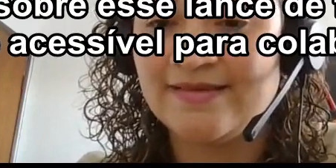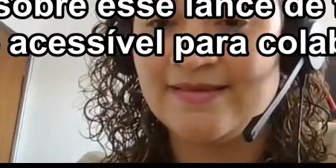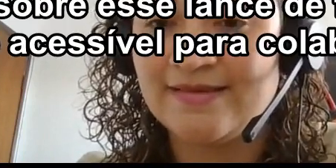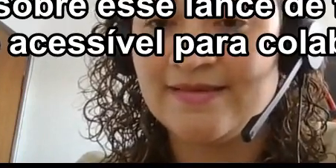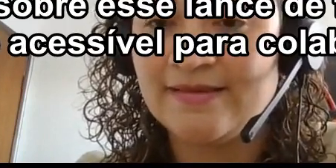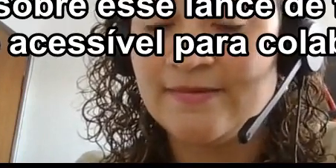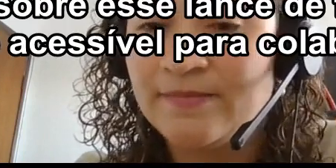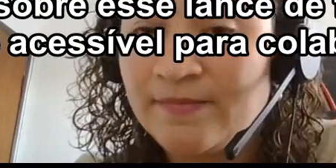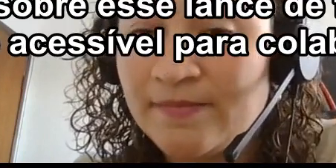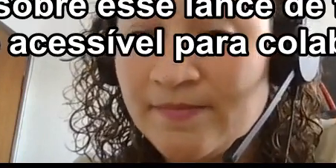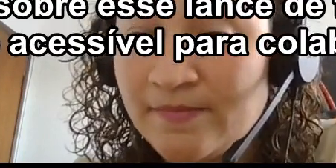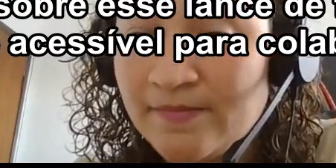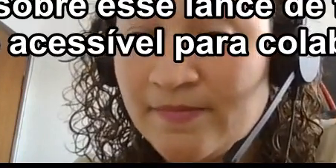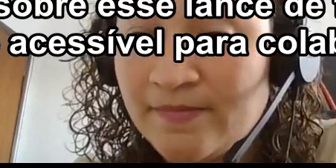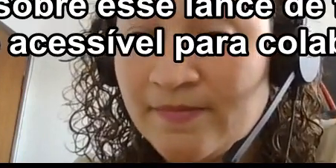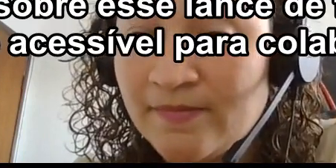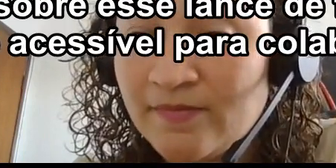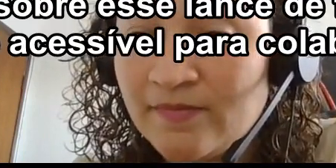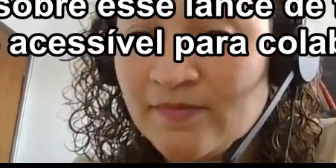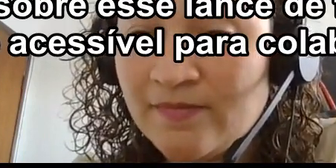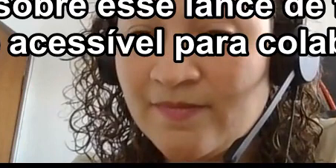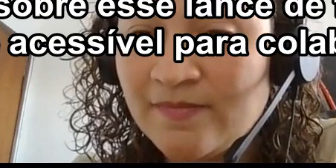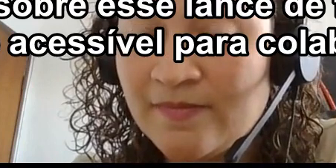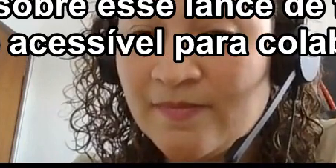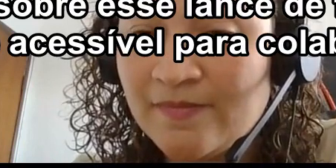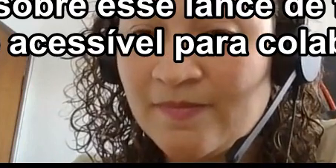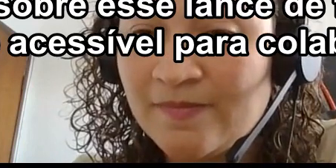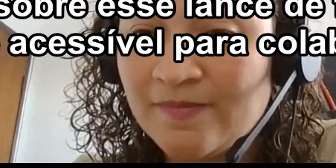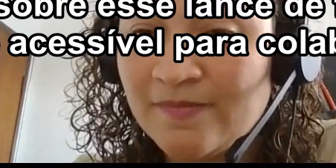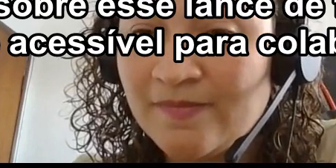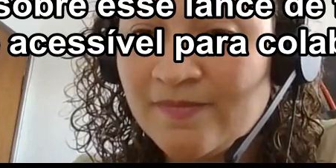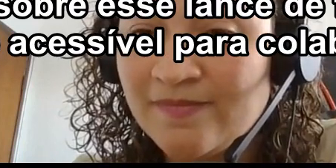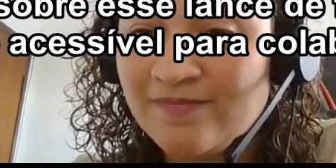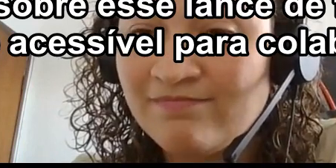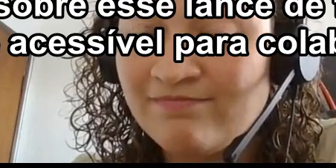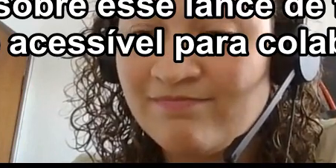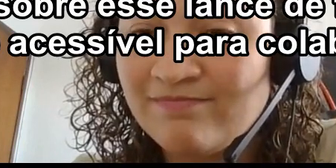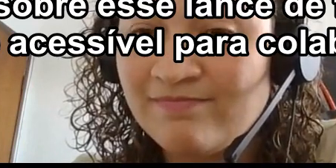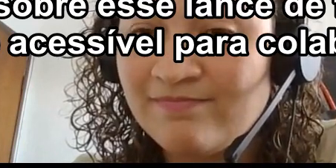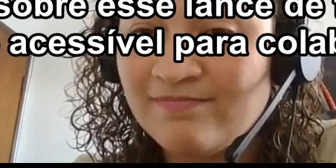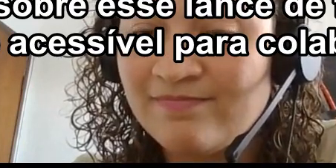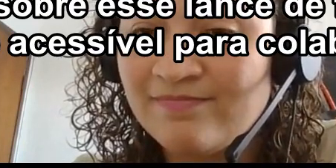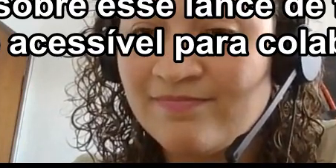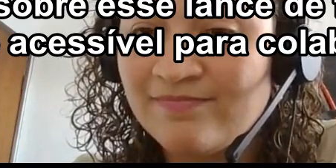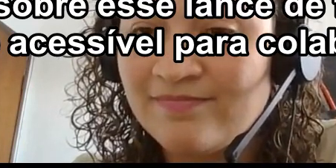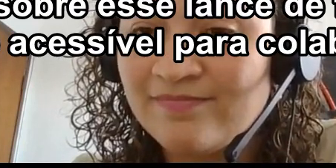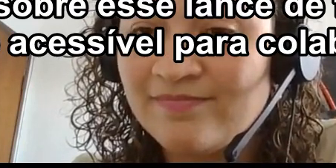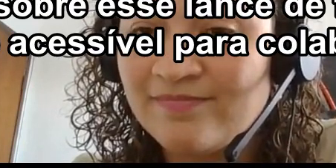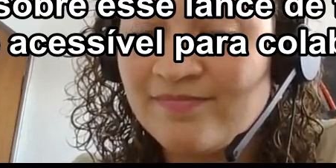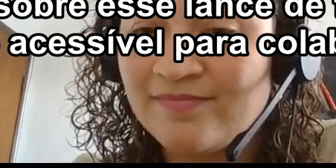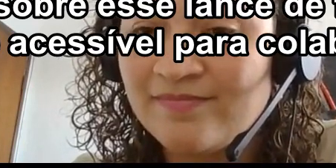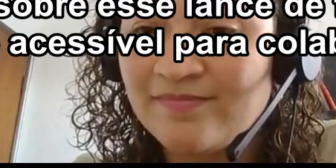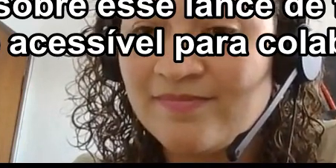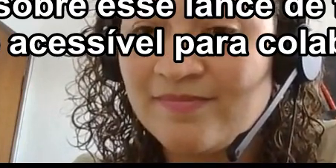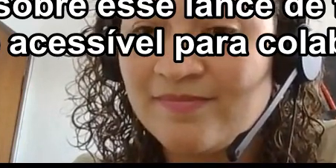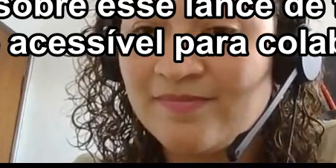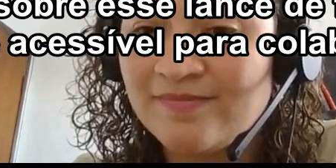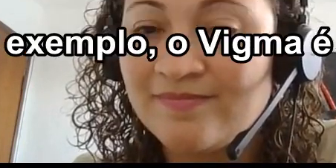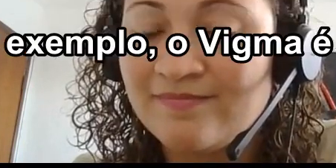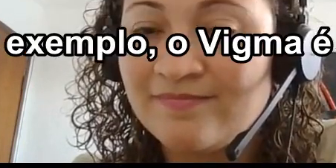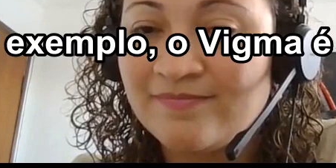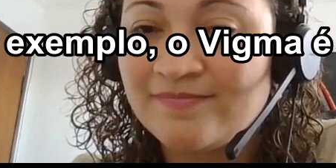sobre esse lance de ferramentas, tem alguma que é acessível para a colaboração entre times?